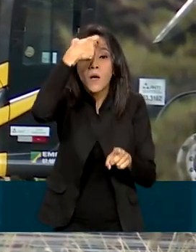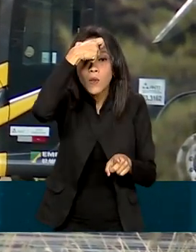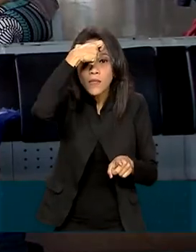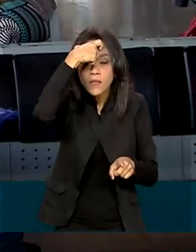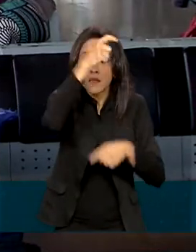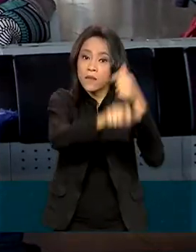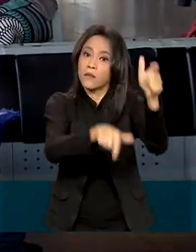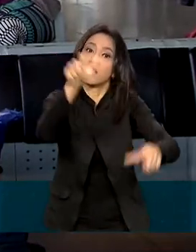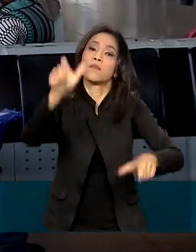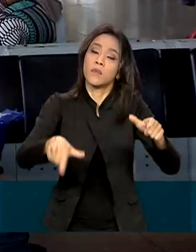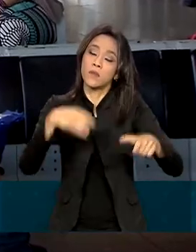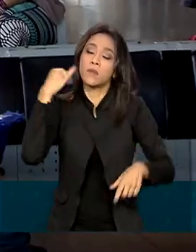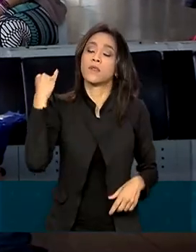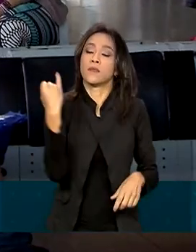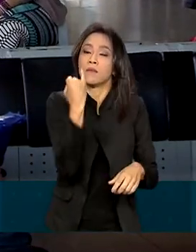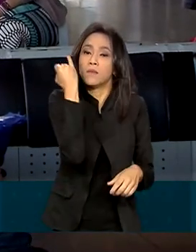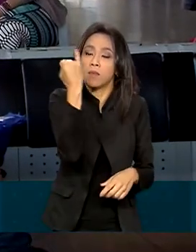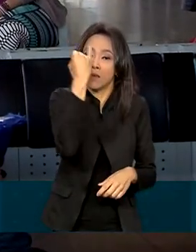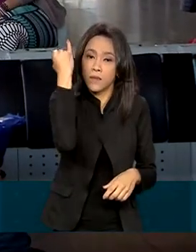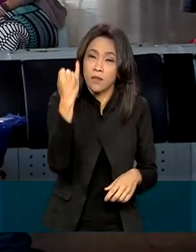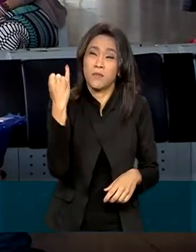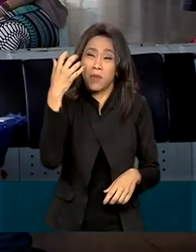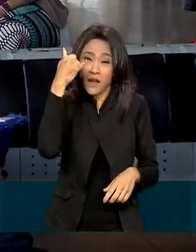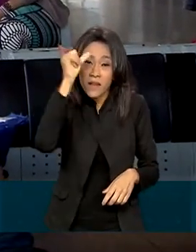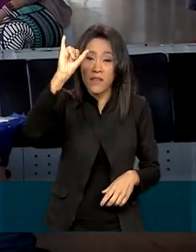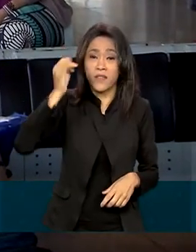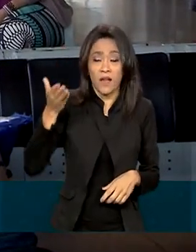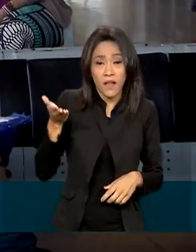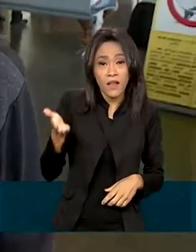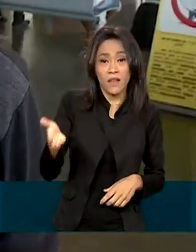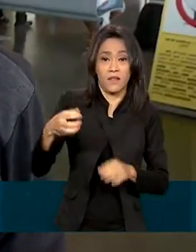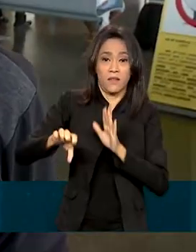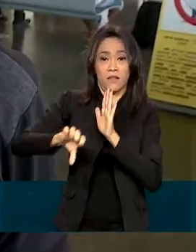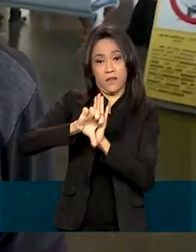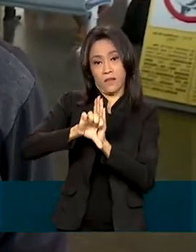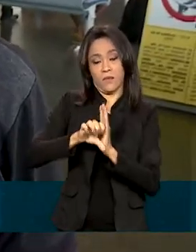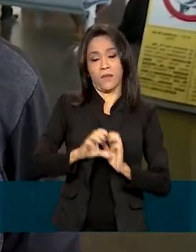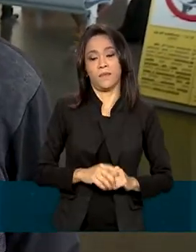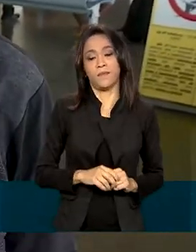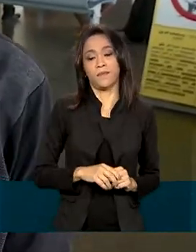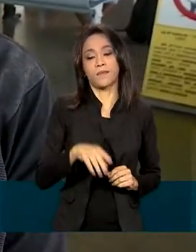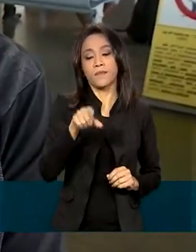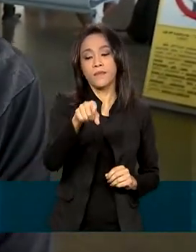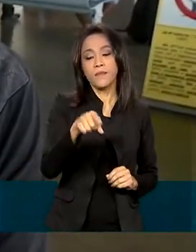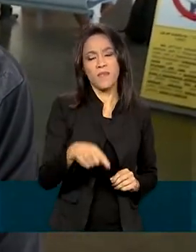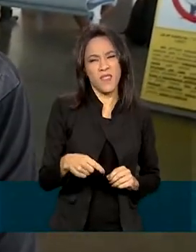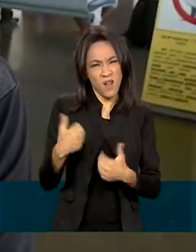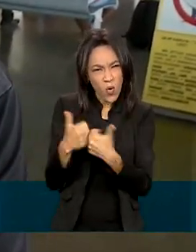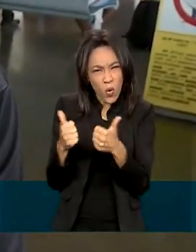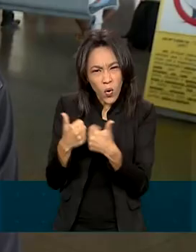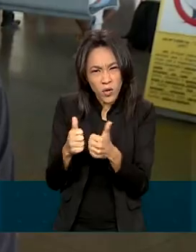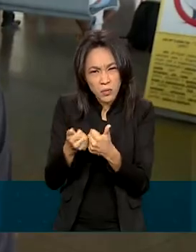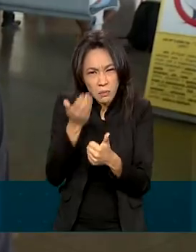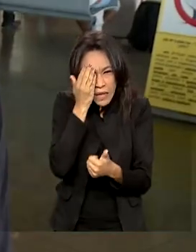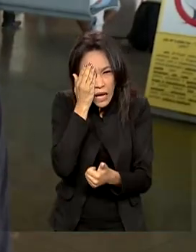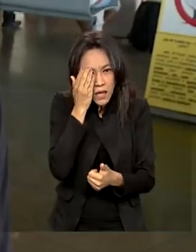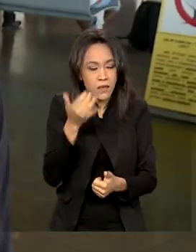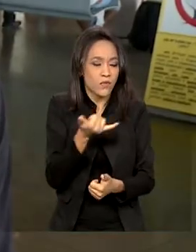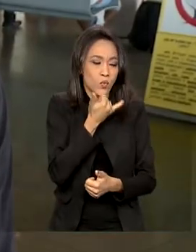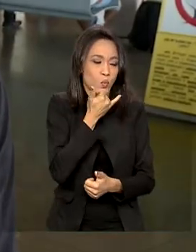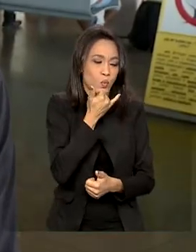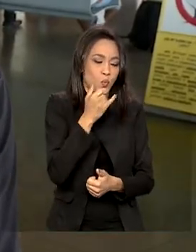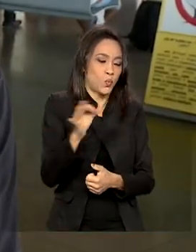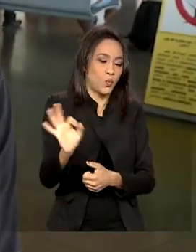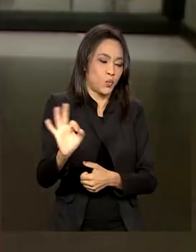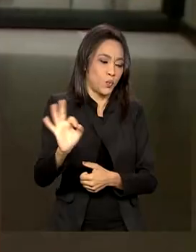usuários é fundamental para coibir esse tipo de crime. Não ando. O ônibus pirata eu não ando. Só no ônibus convencional,